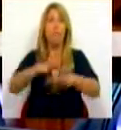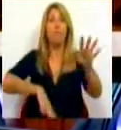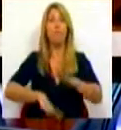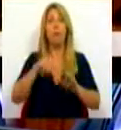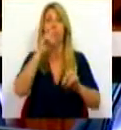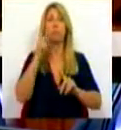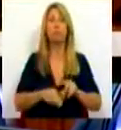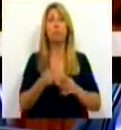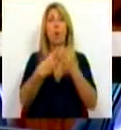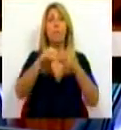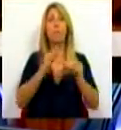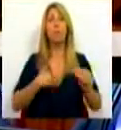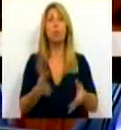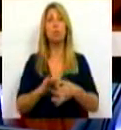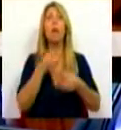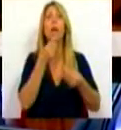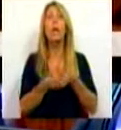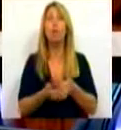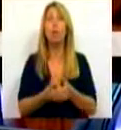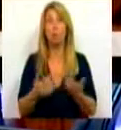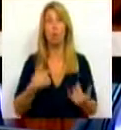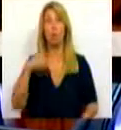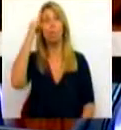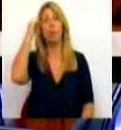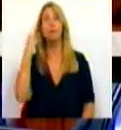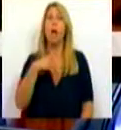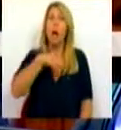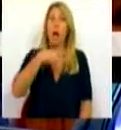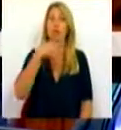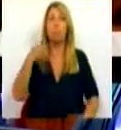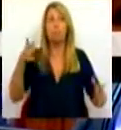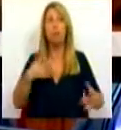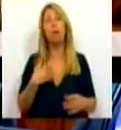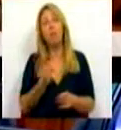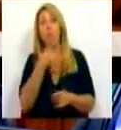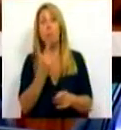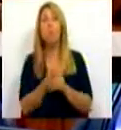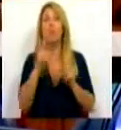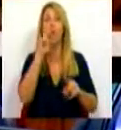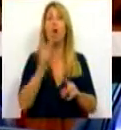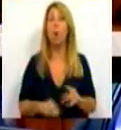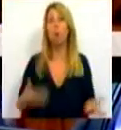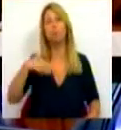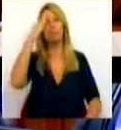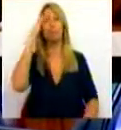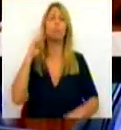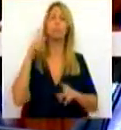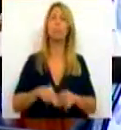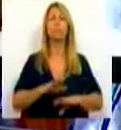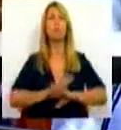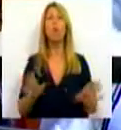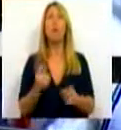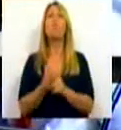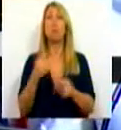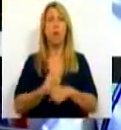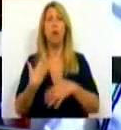pensei, queriam explicar, dar uma razão qualquer para cortar. Entendemos que devíamos cortar o complemento solidário para idosos porque ele